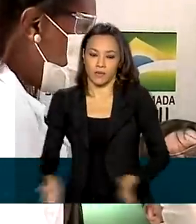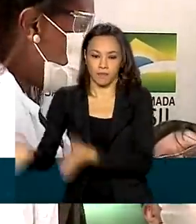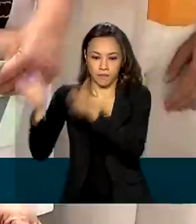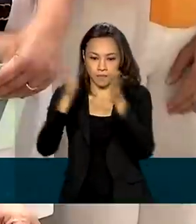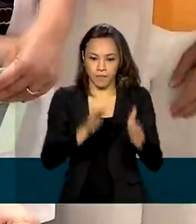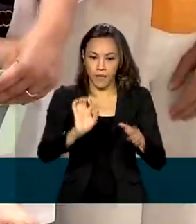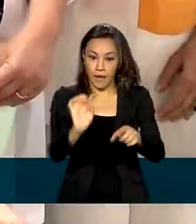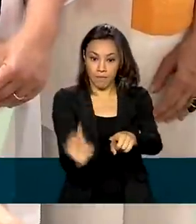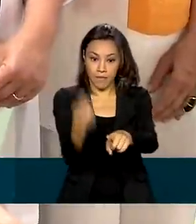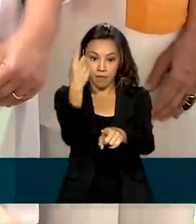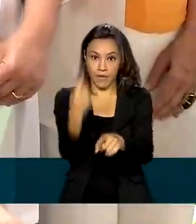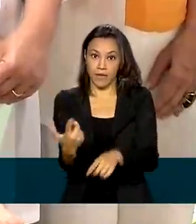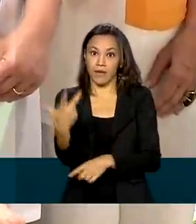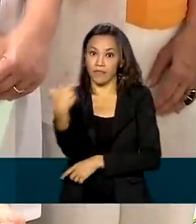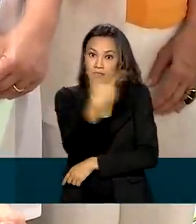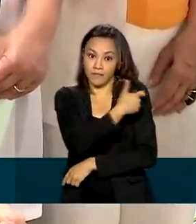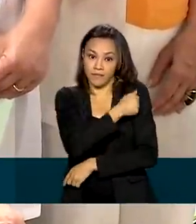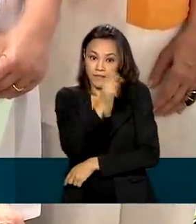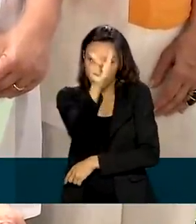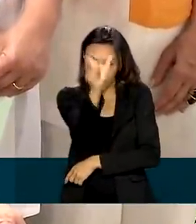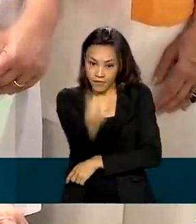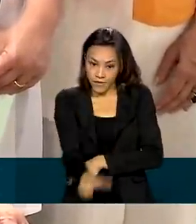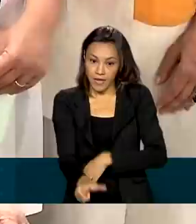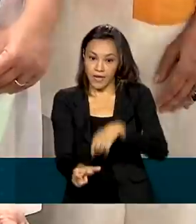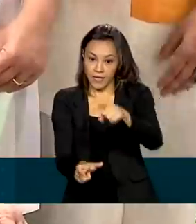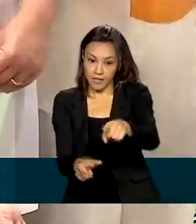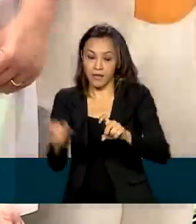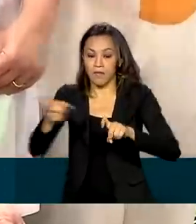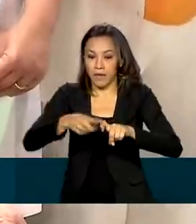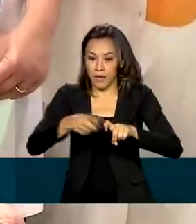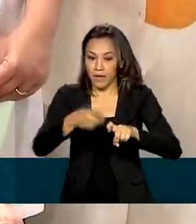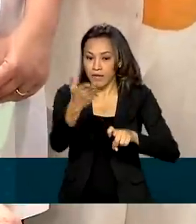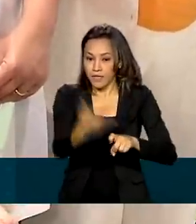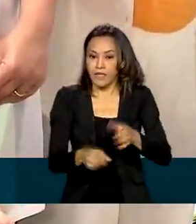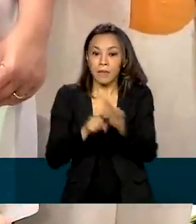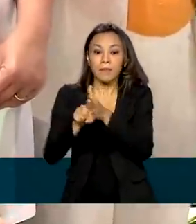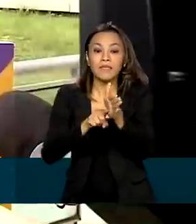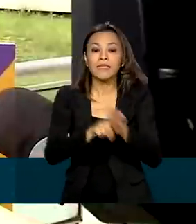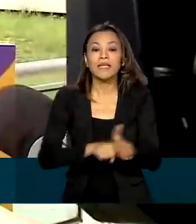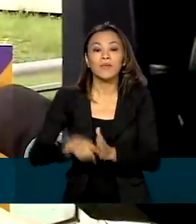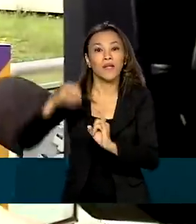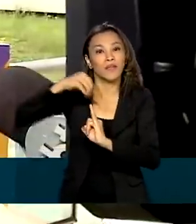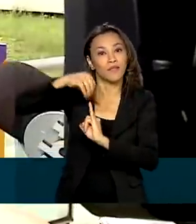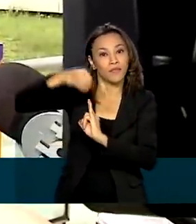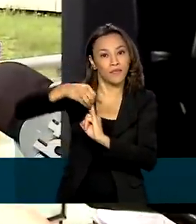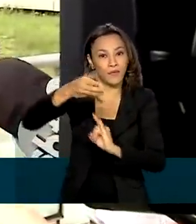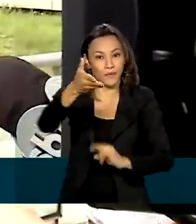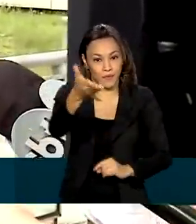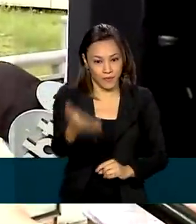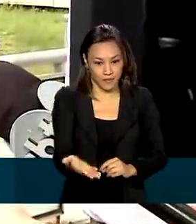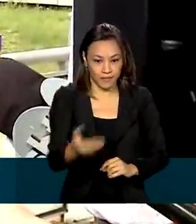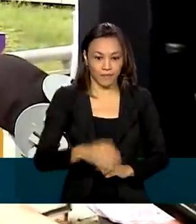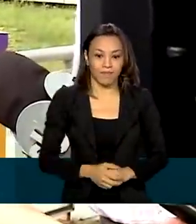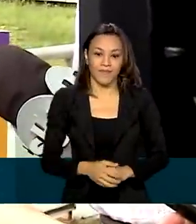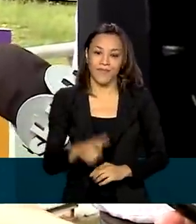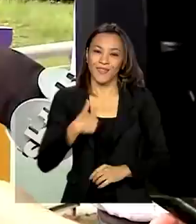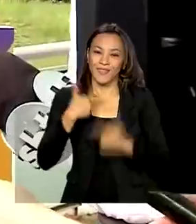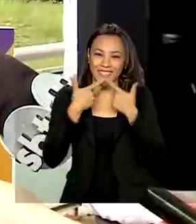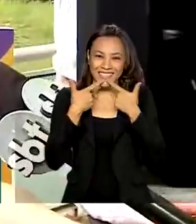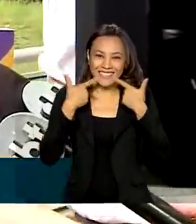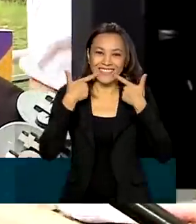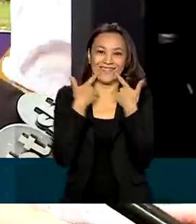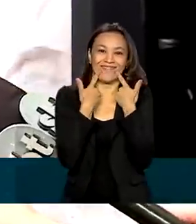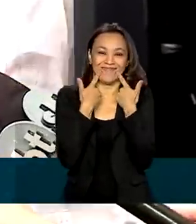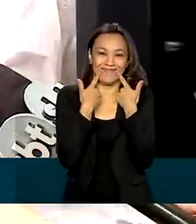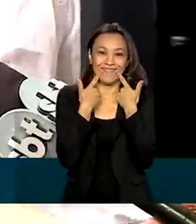vacinada dessa leva foi esta pneumologista e pesquisadora da Fiocruz. Eu estou seguramente sorrindo, mas eu estou